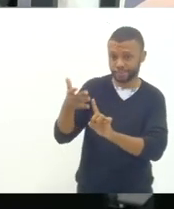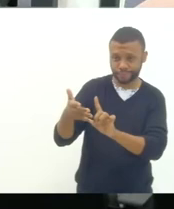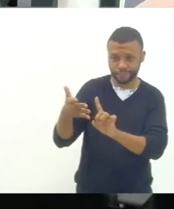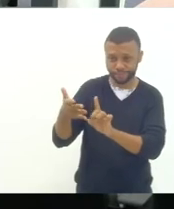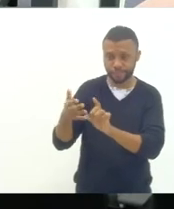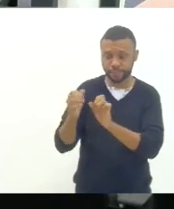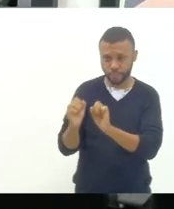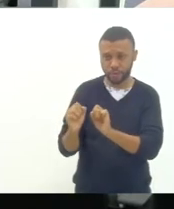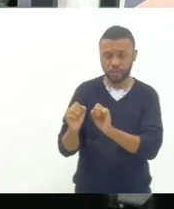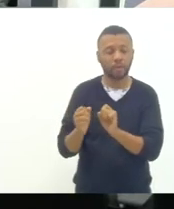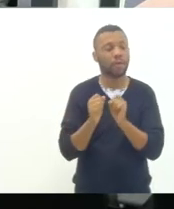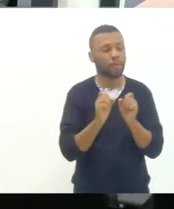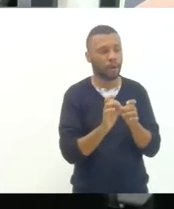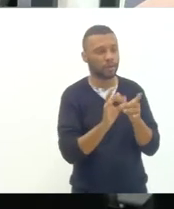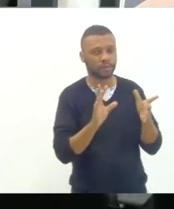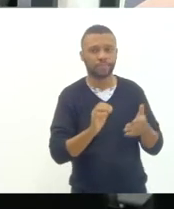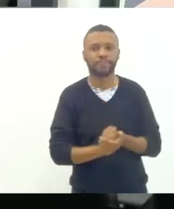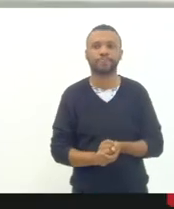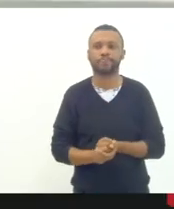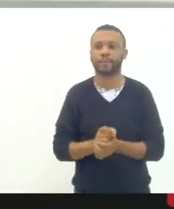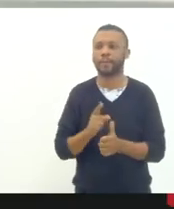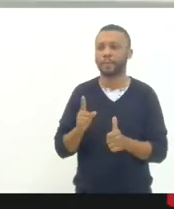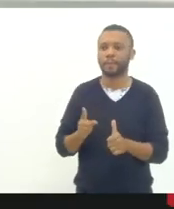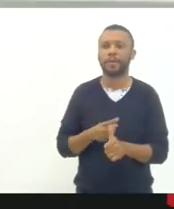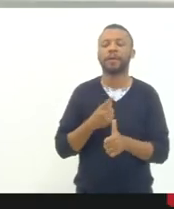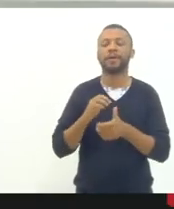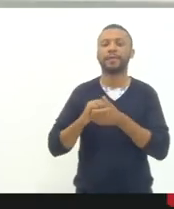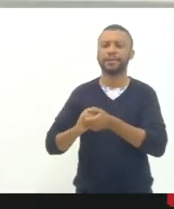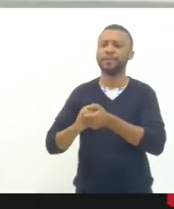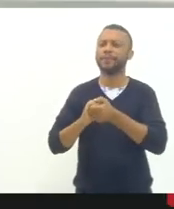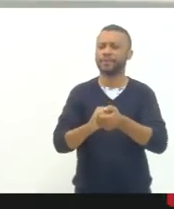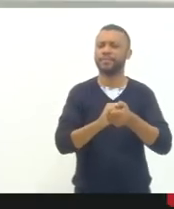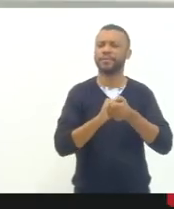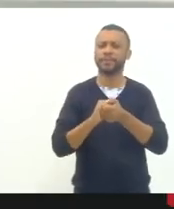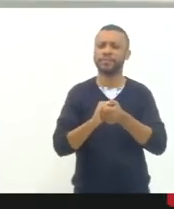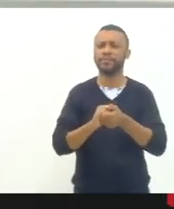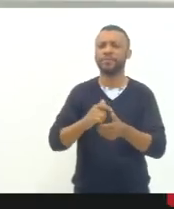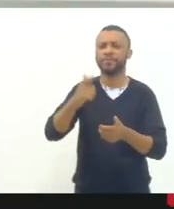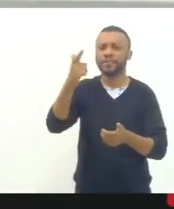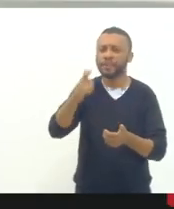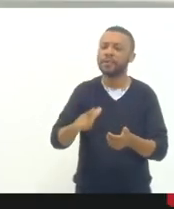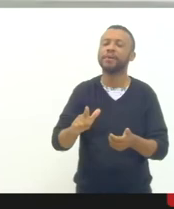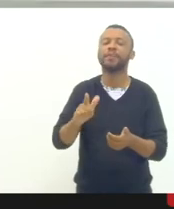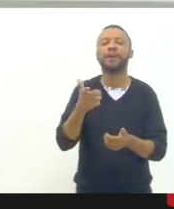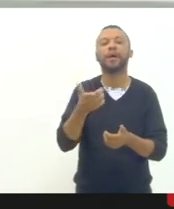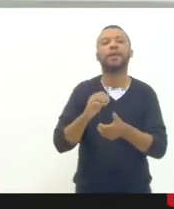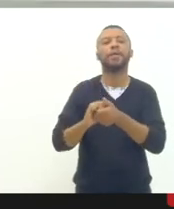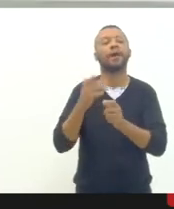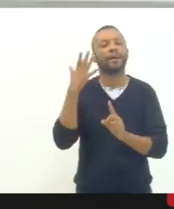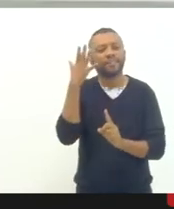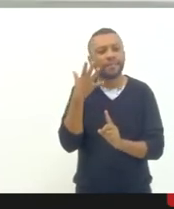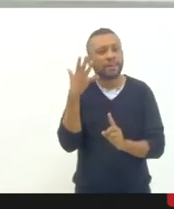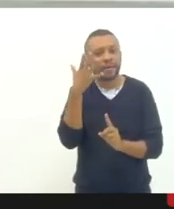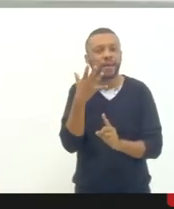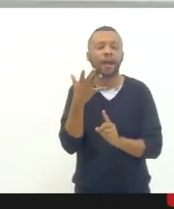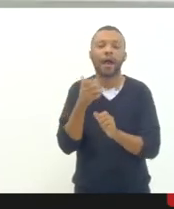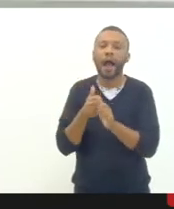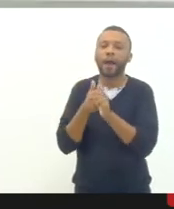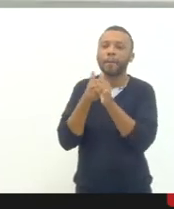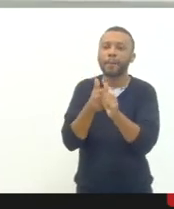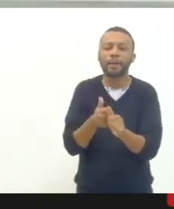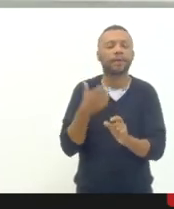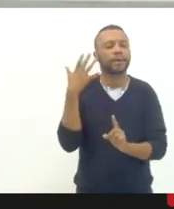muito obrigada primeiro quero cumprimentar Andressa a sua fala acompanhei a sua